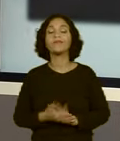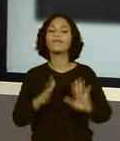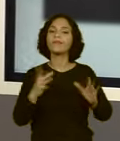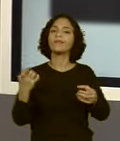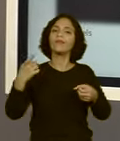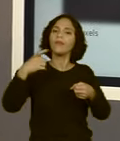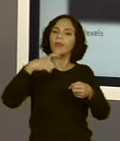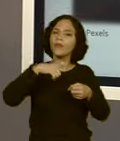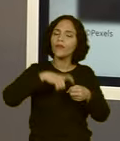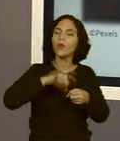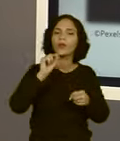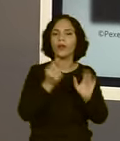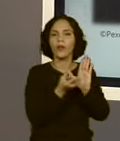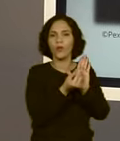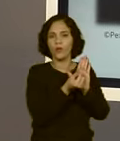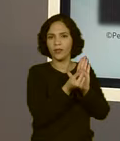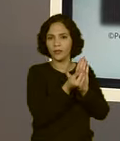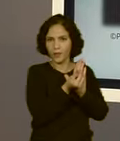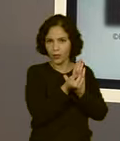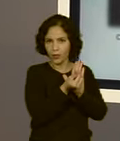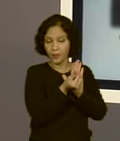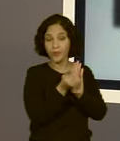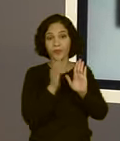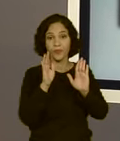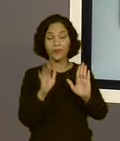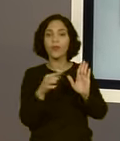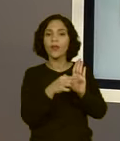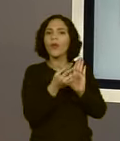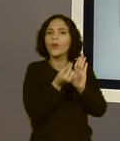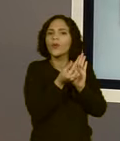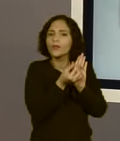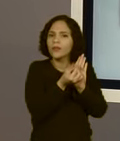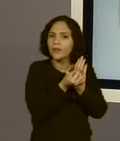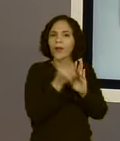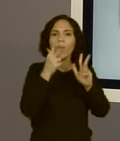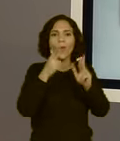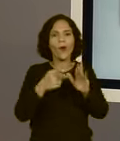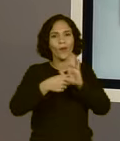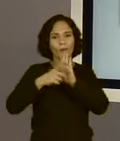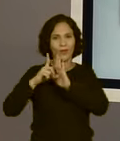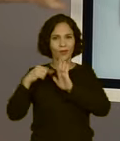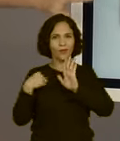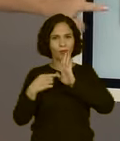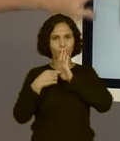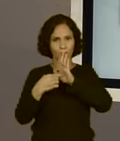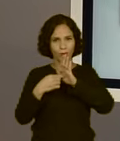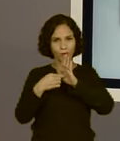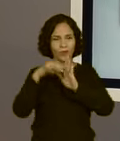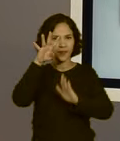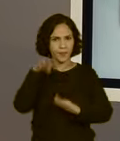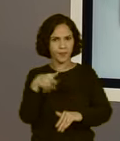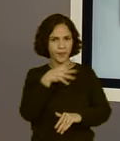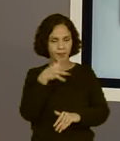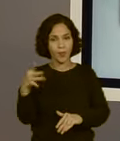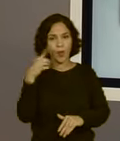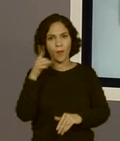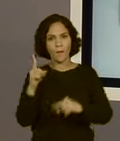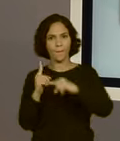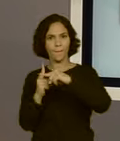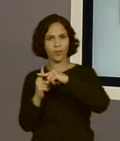Voltando à questão do nosso orçamento. Quando o orçamento, como era esse que a gente mostrou, ele está